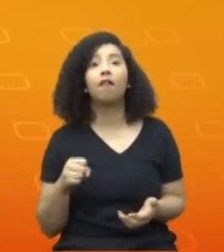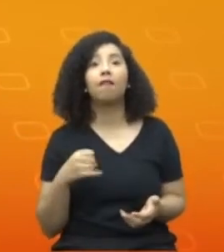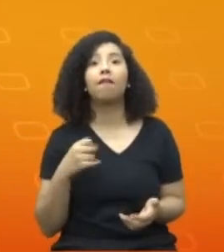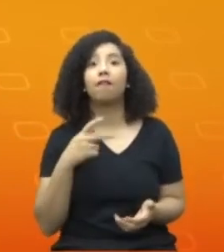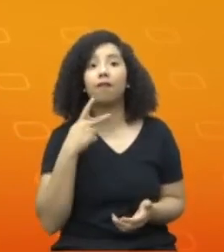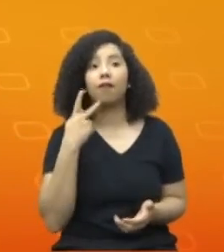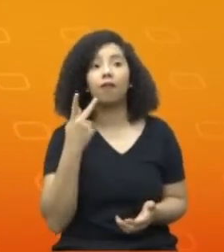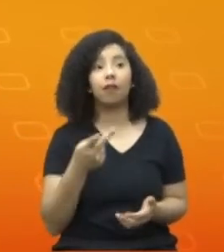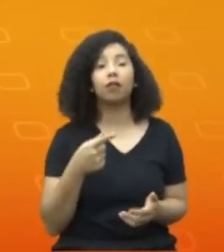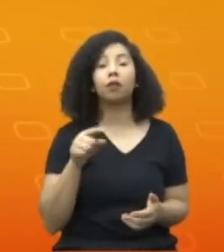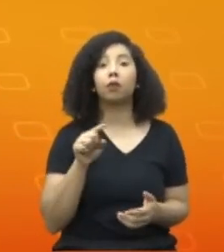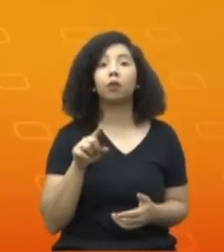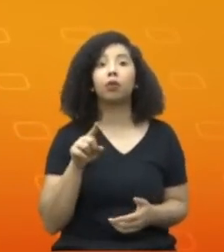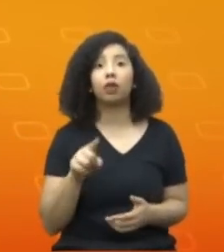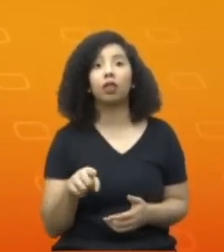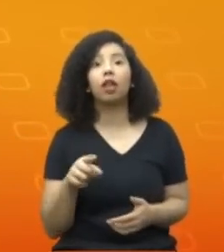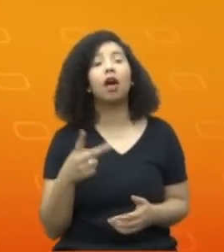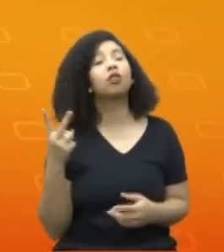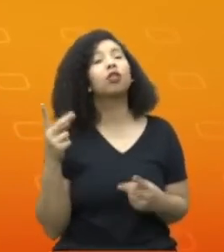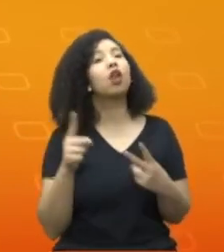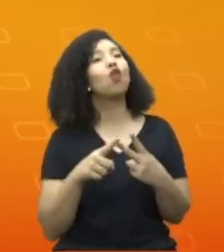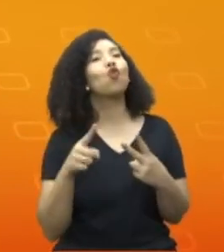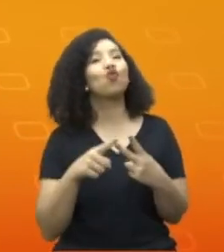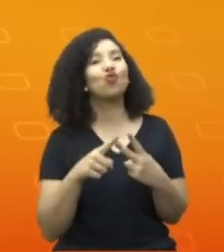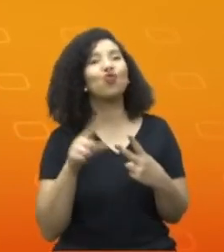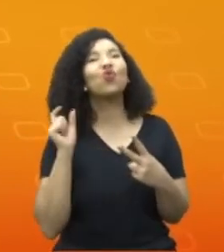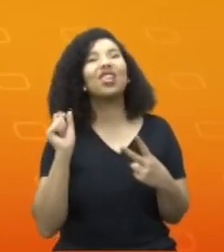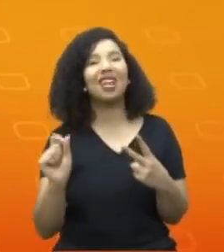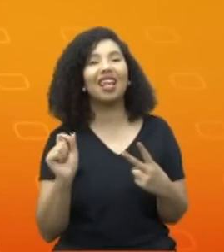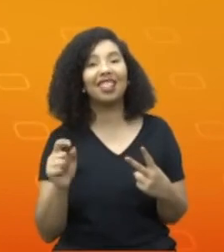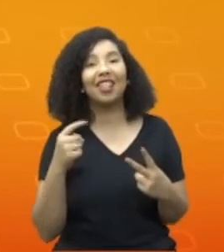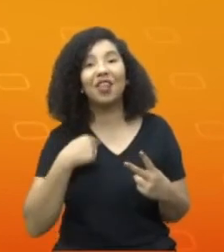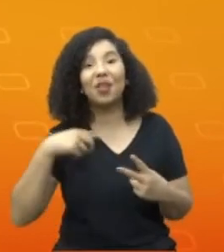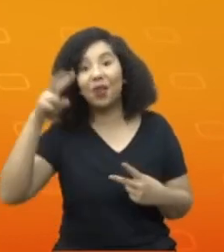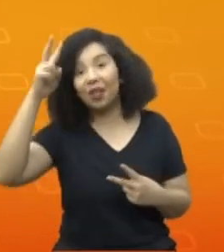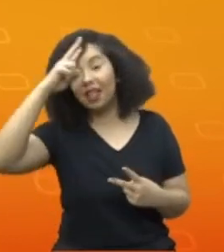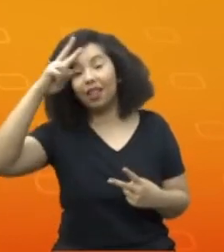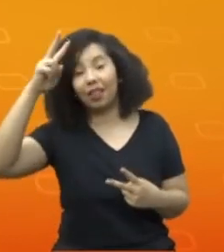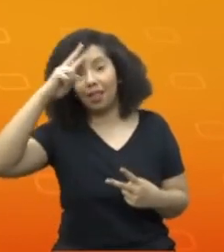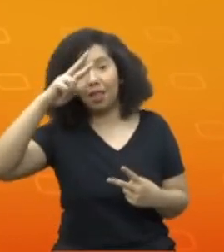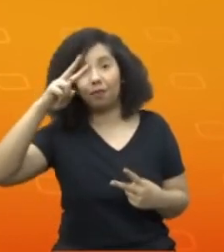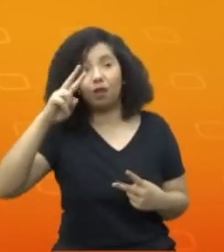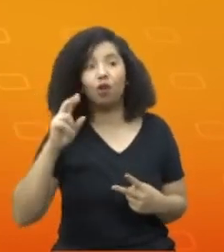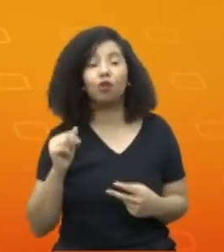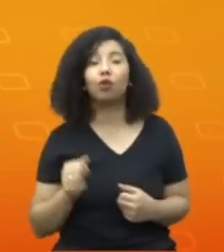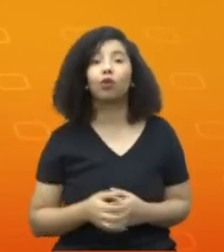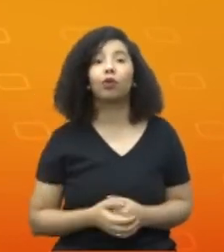e aí é a segunda parte da minha fala, eu lembro de uma fala do